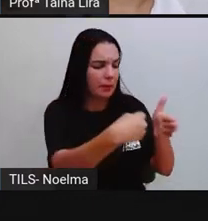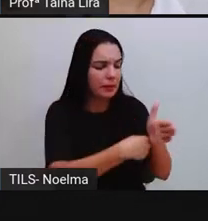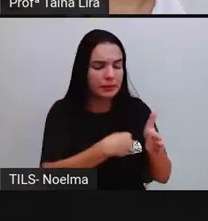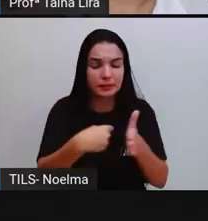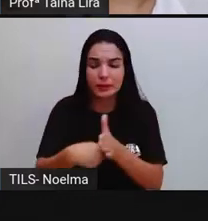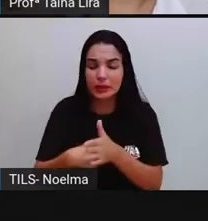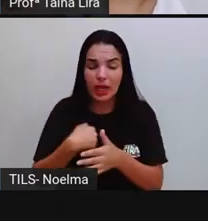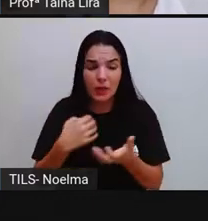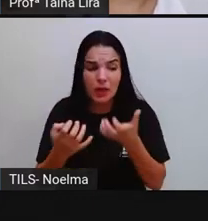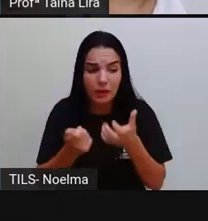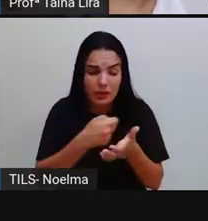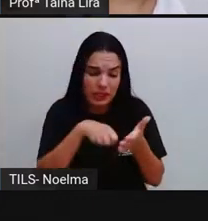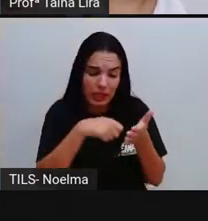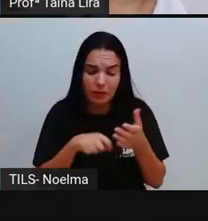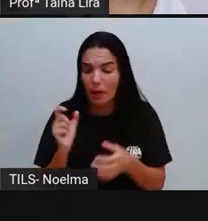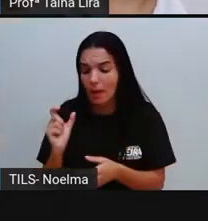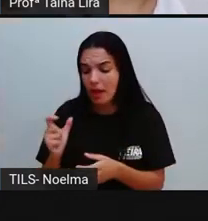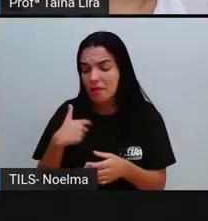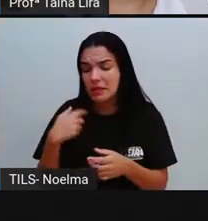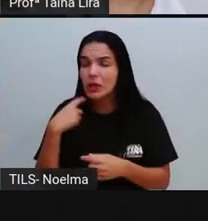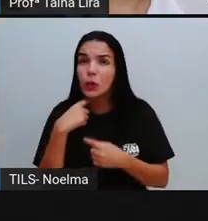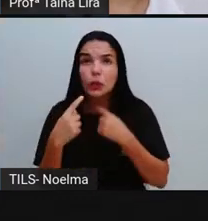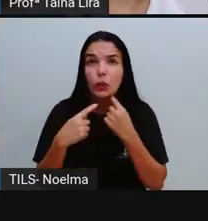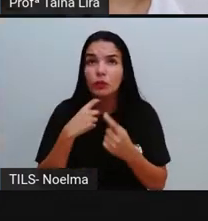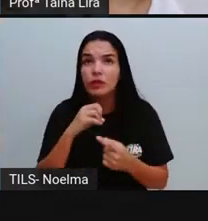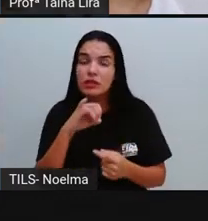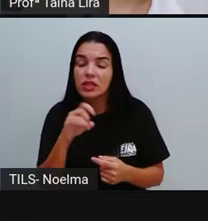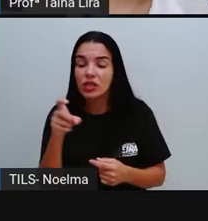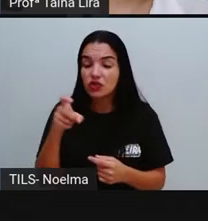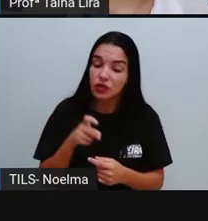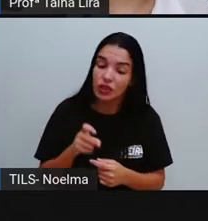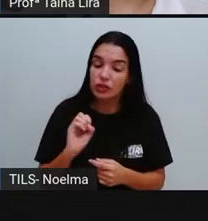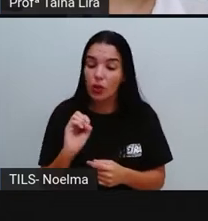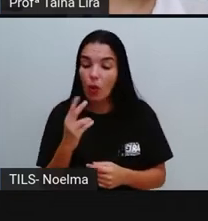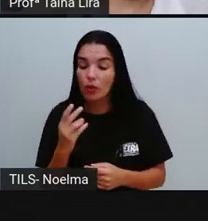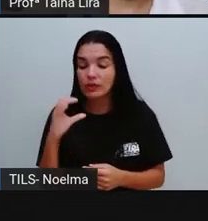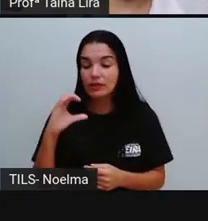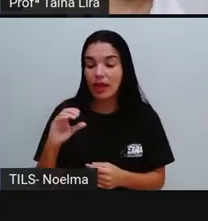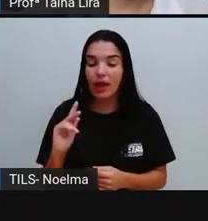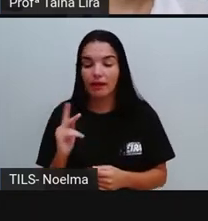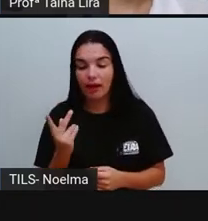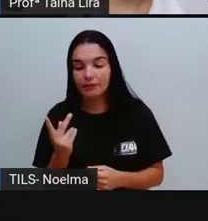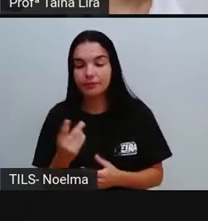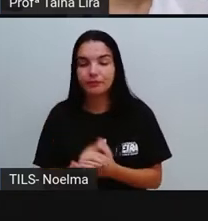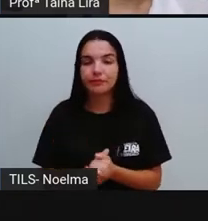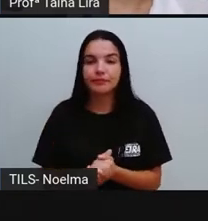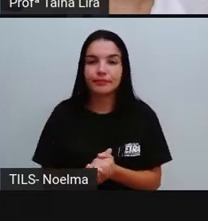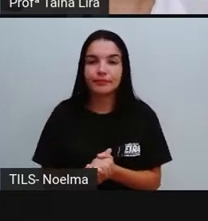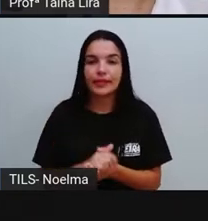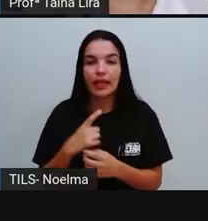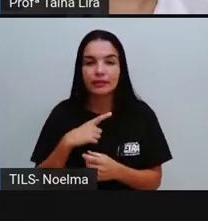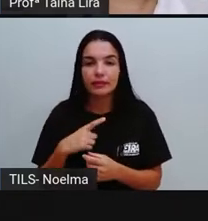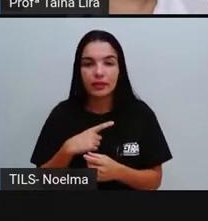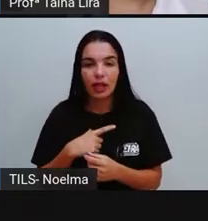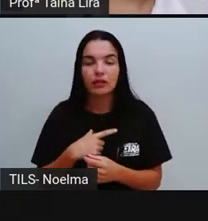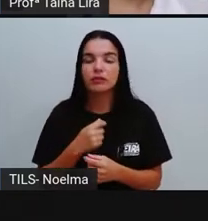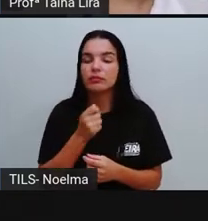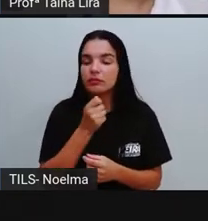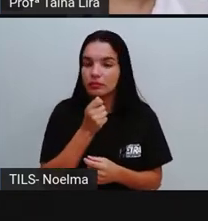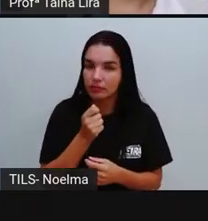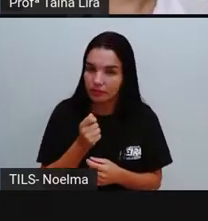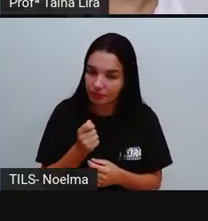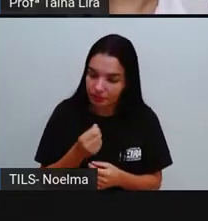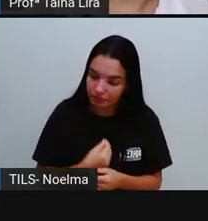palavra, Mas eu estou em dúvida, Se é com X ou com CH, Então a Pró trouxe, Algumas palavras, Tá? Existem outras